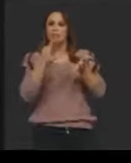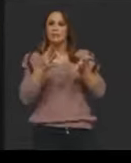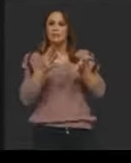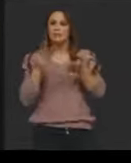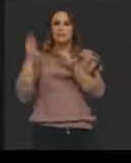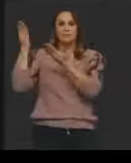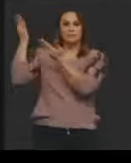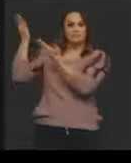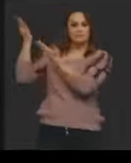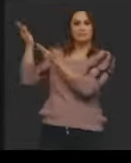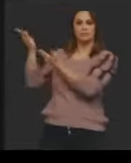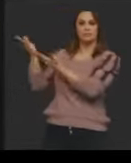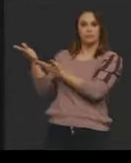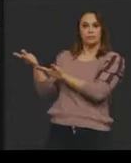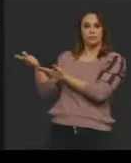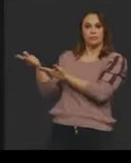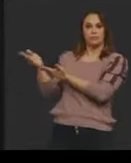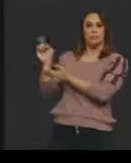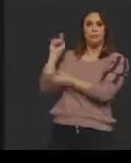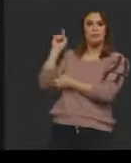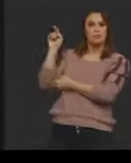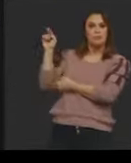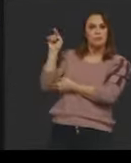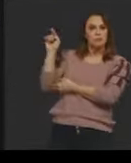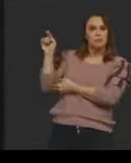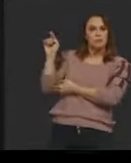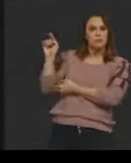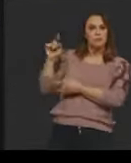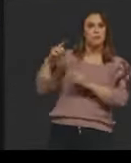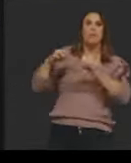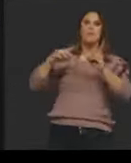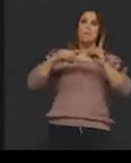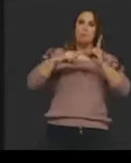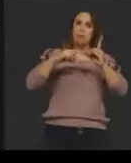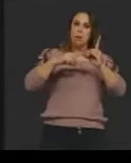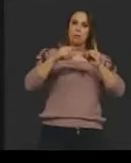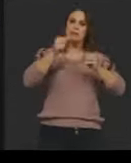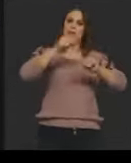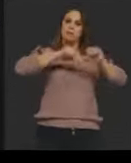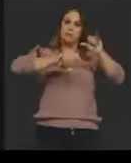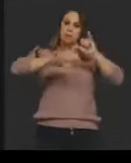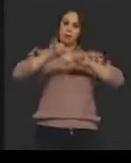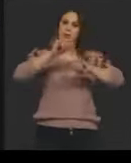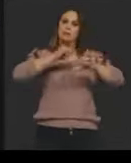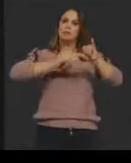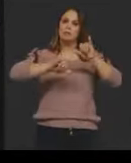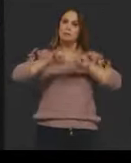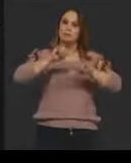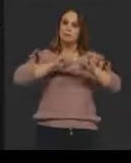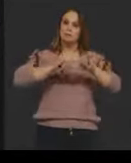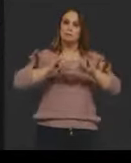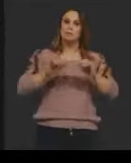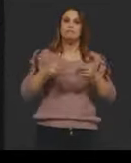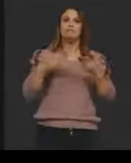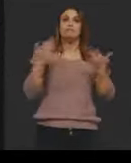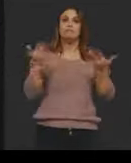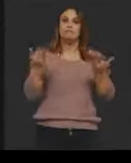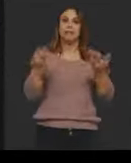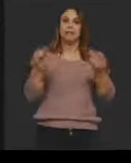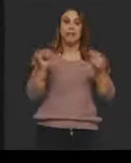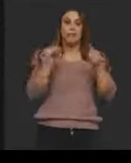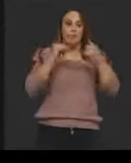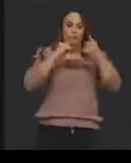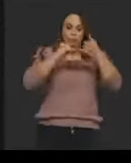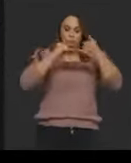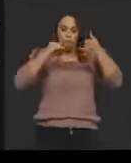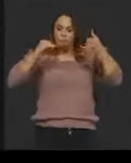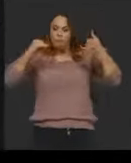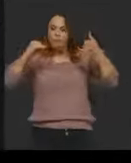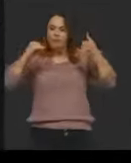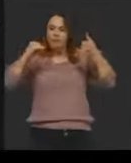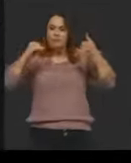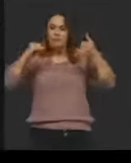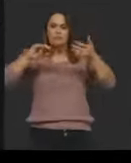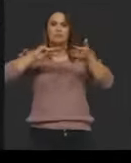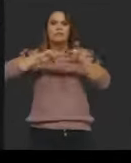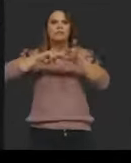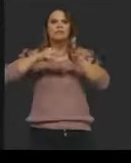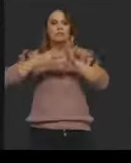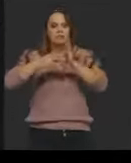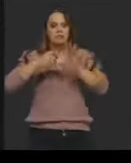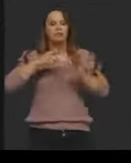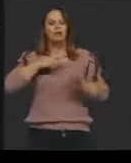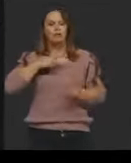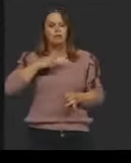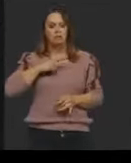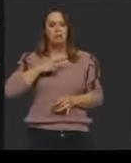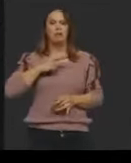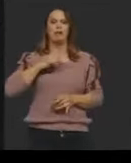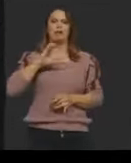se trata de moléculas químicas. Logo, aqueles traços representam a presença de carbonos ali,